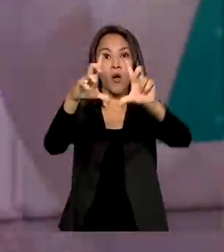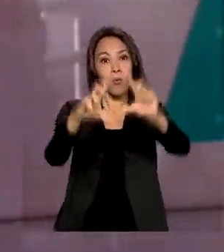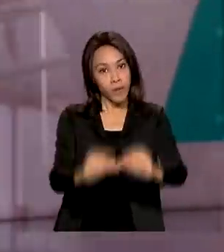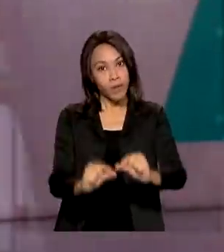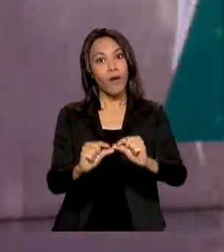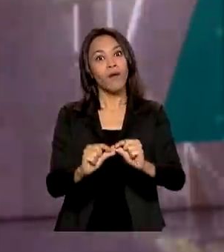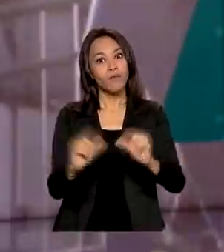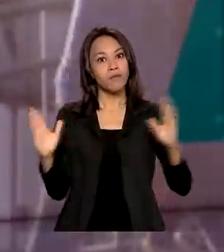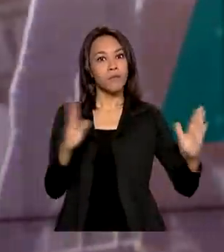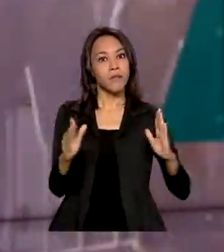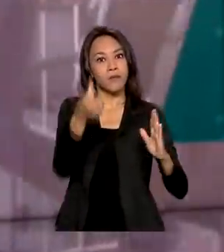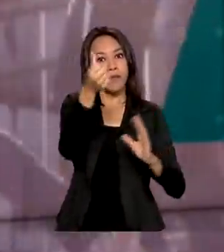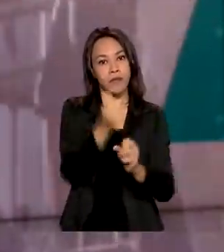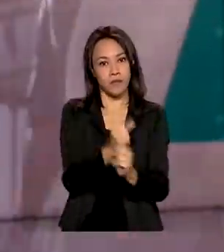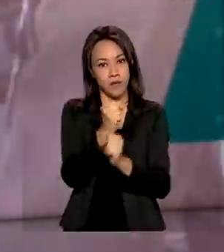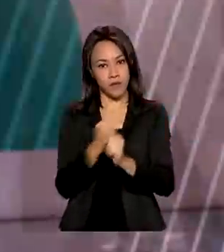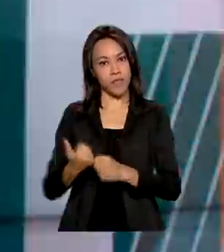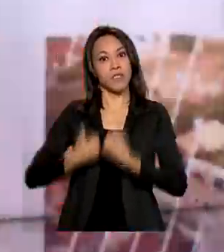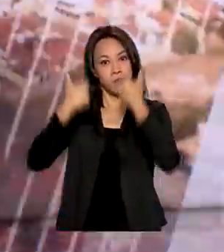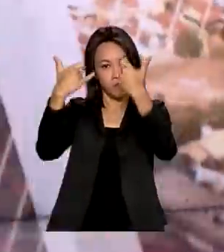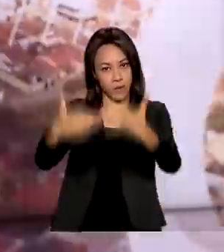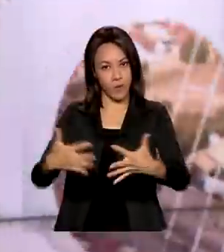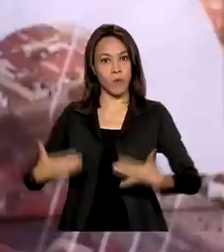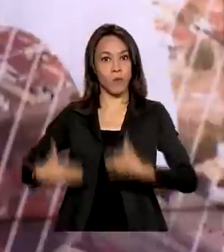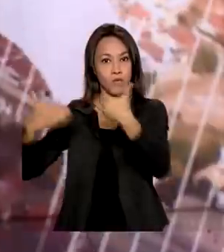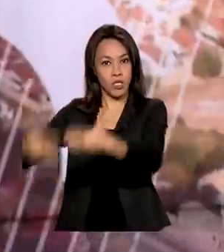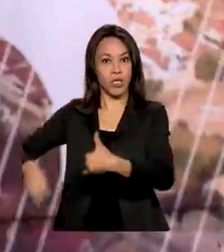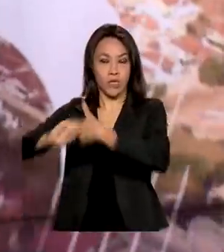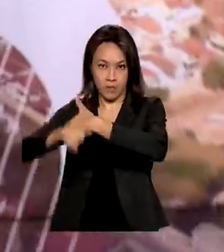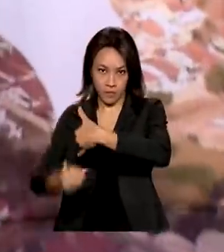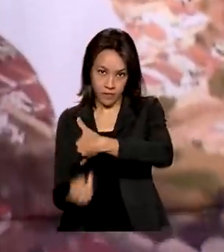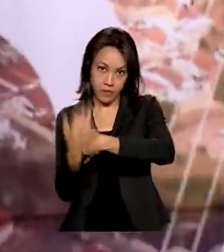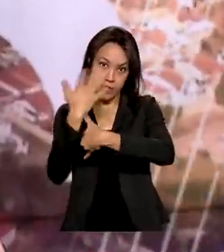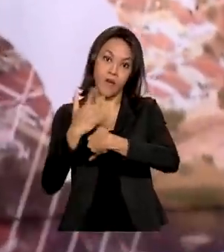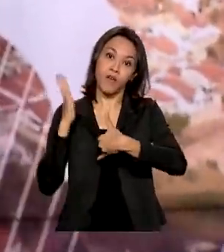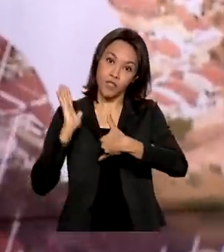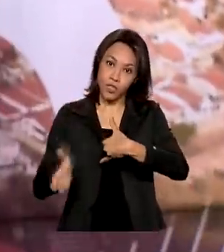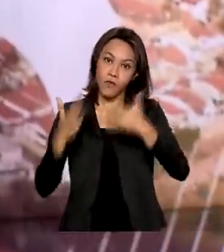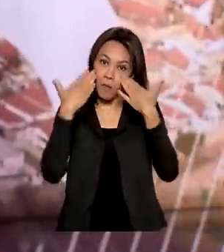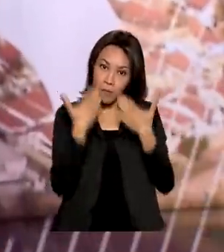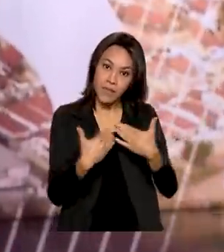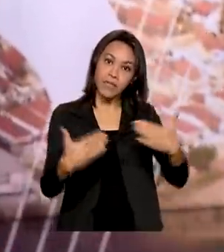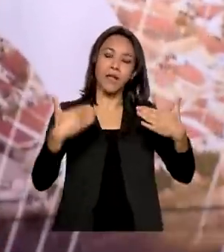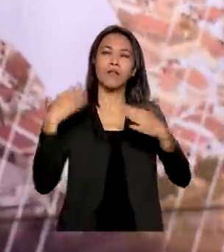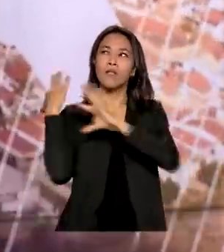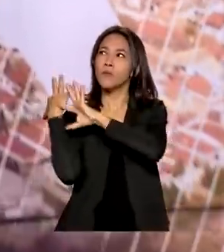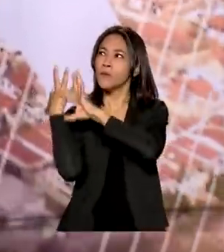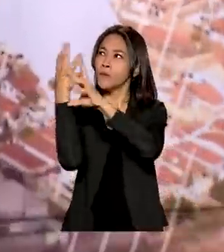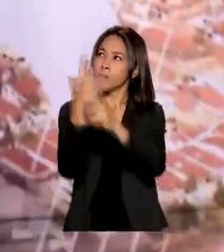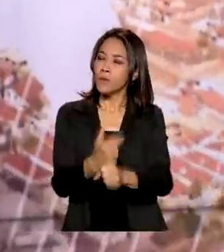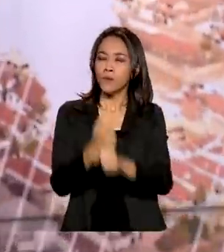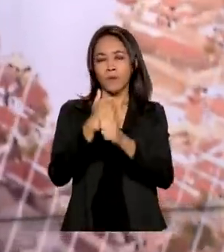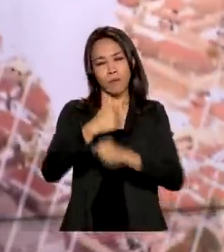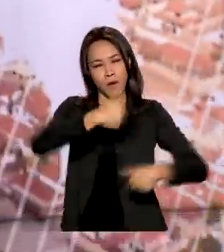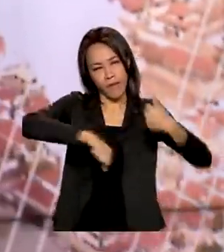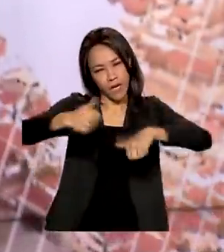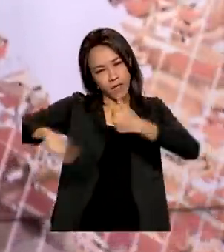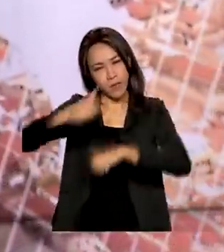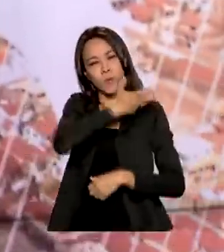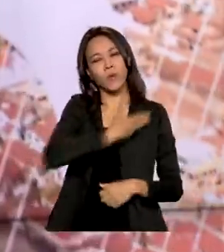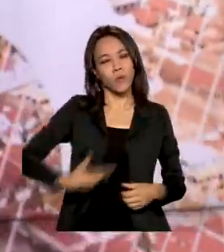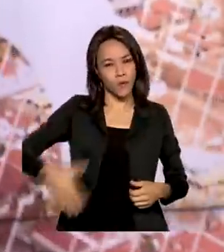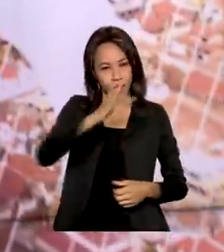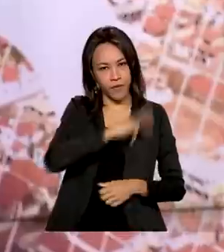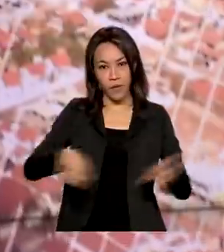Meio Ambiente. Os dados foram apresentados durante uma coletiva no Palácio do Planalto, que também fez um balanço das ações do governo federal no